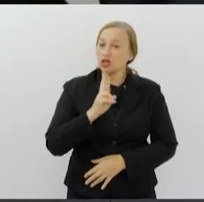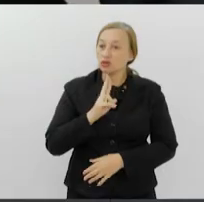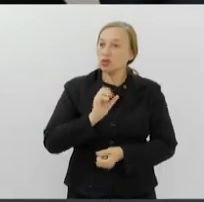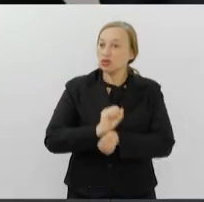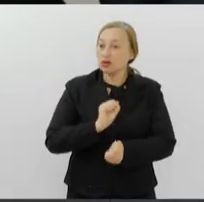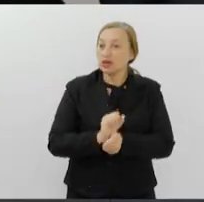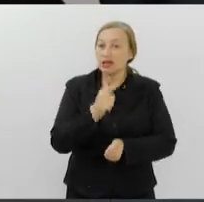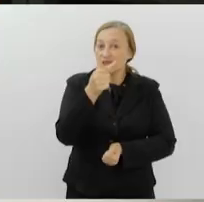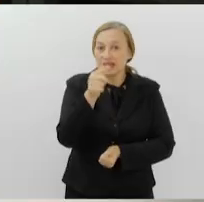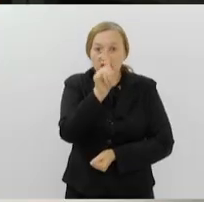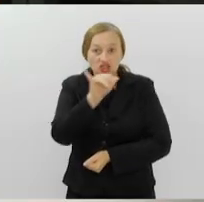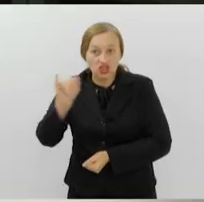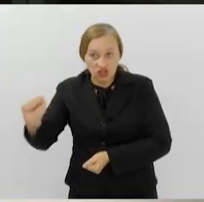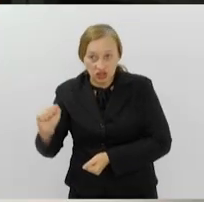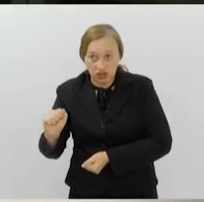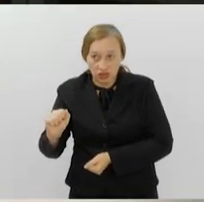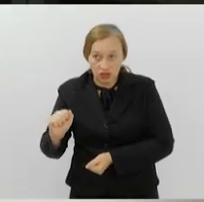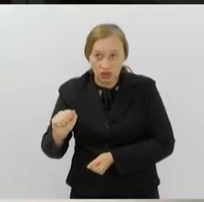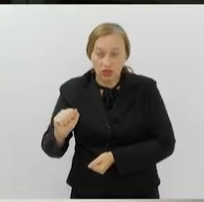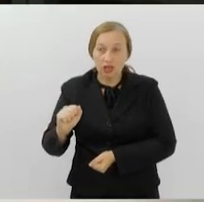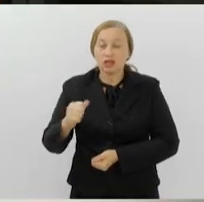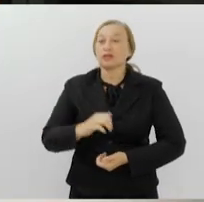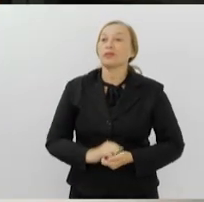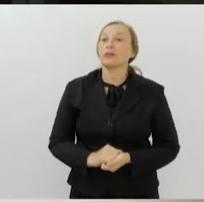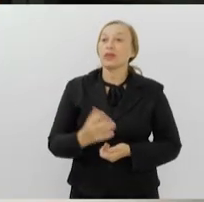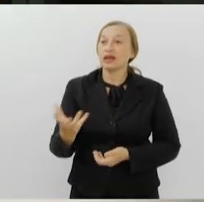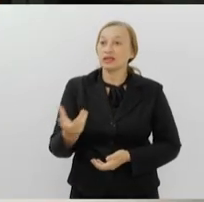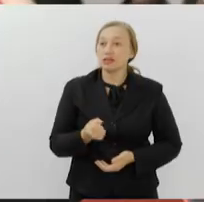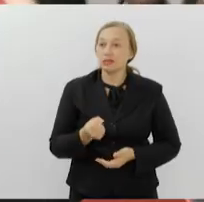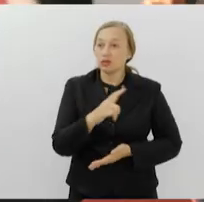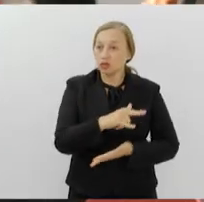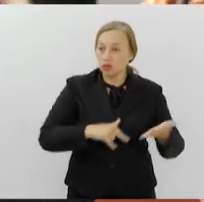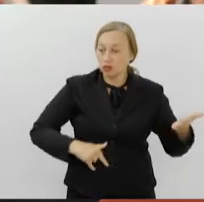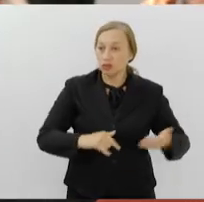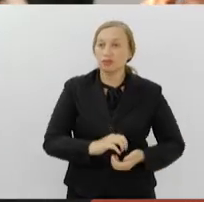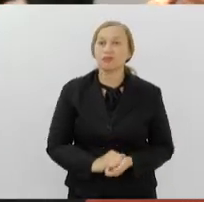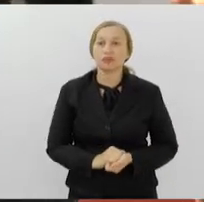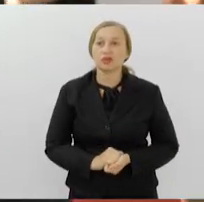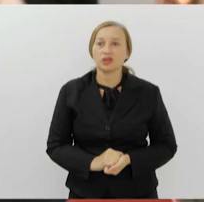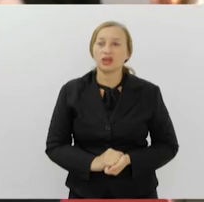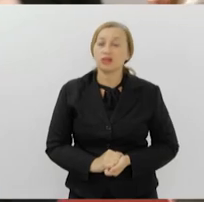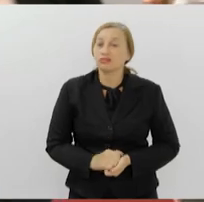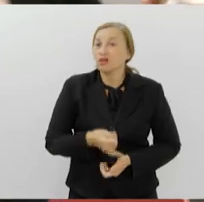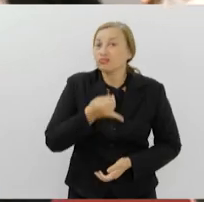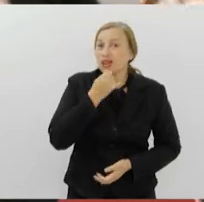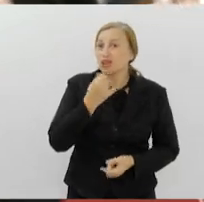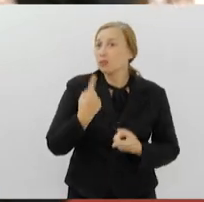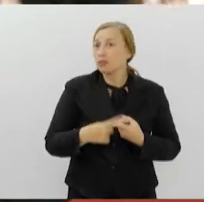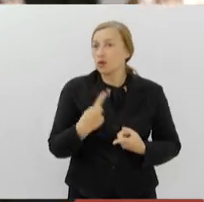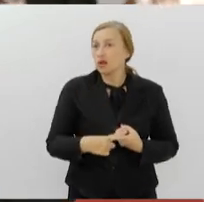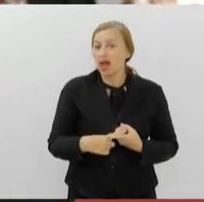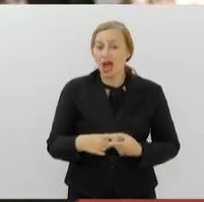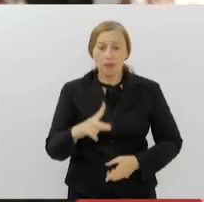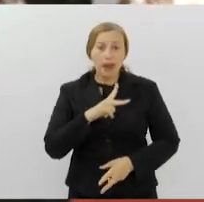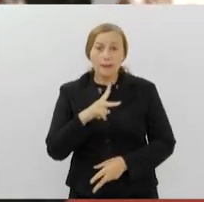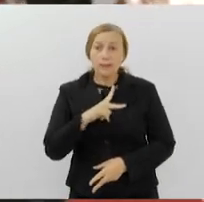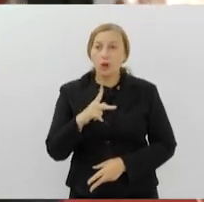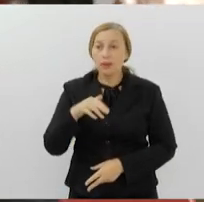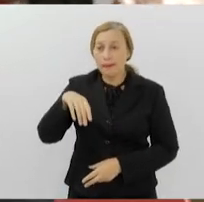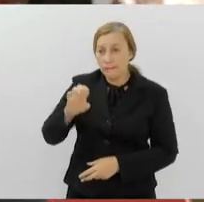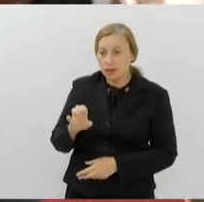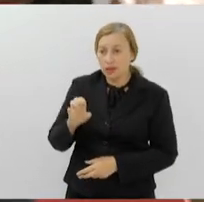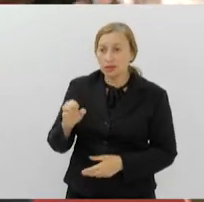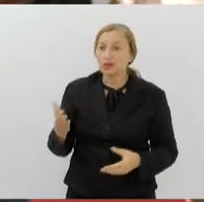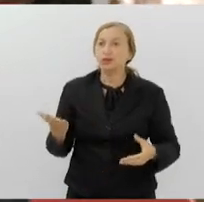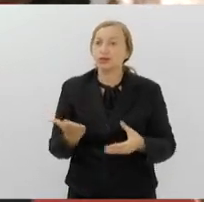prazo de sete dias úteis a partir do recebimento do documento. Isso causa um desalento porque a própria mãe, ela judicializa o